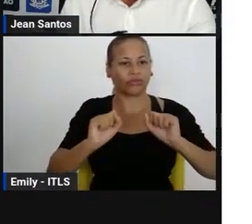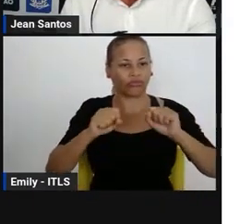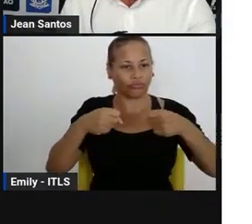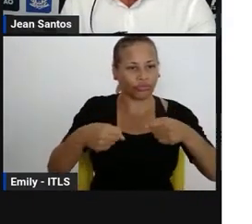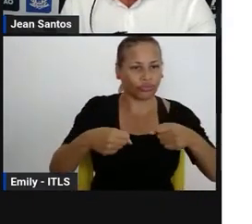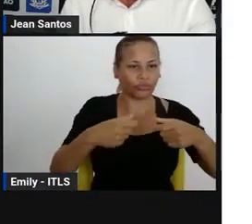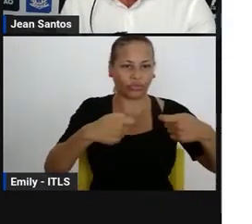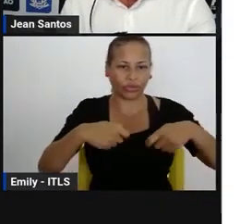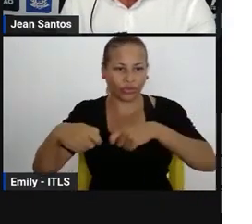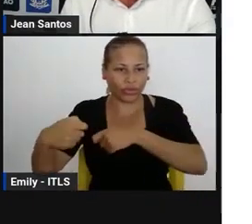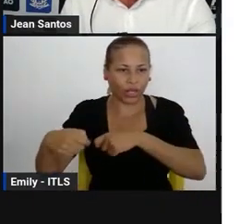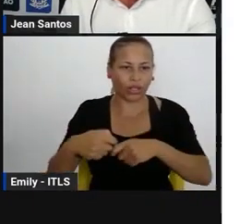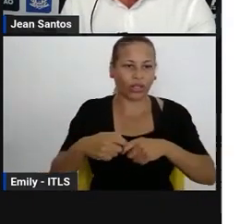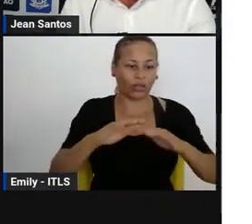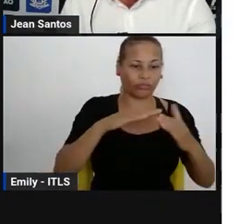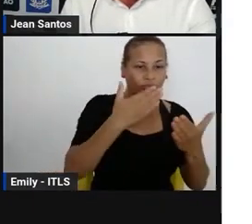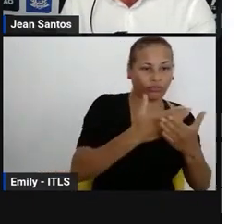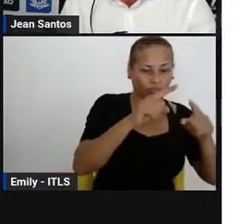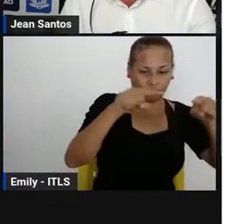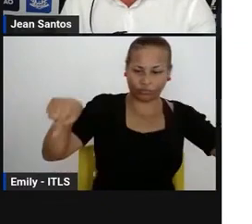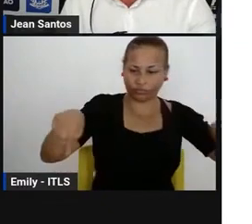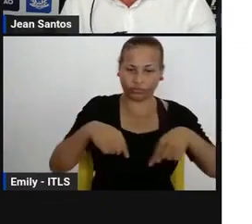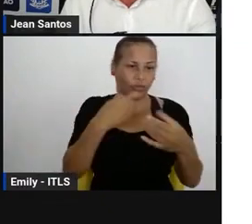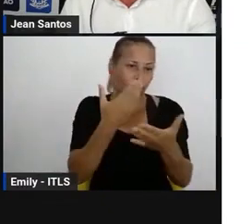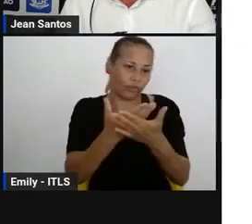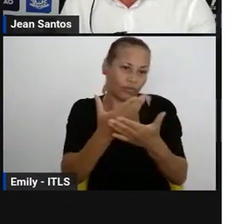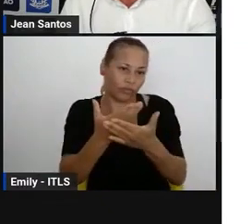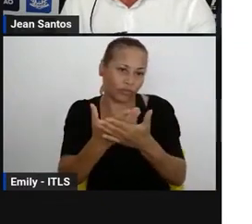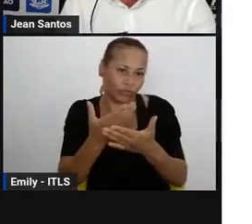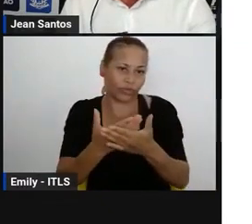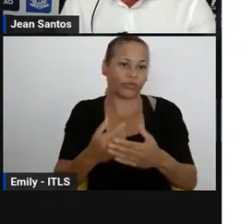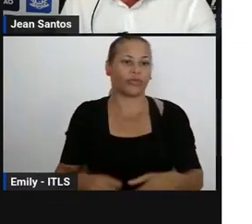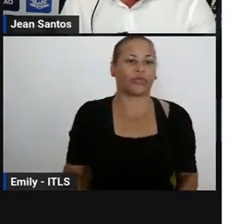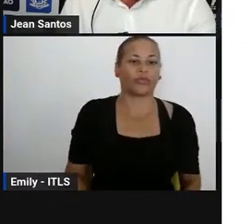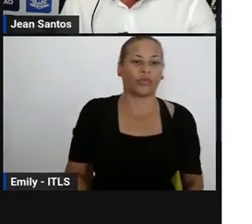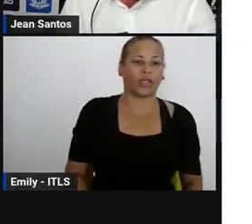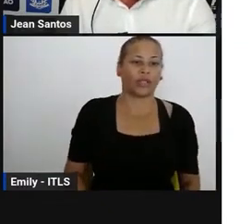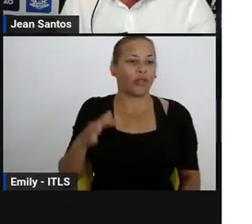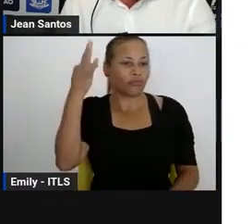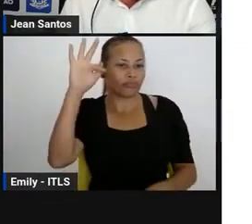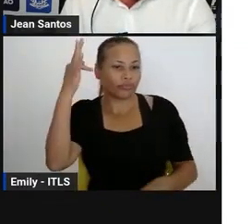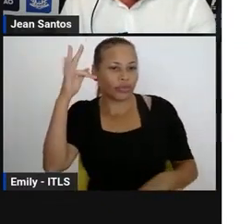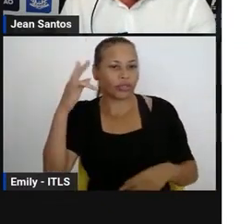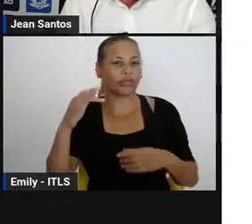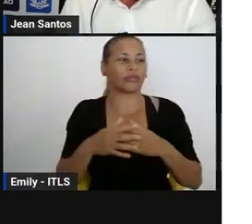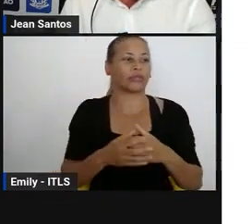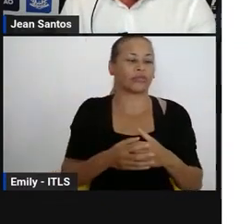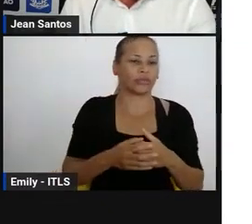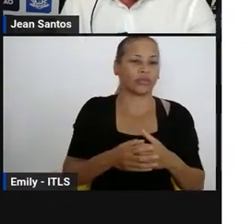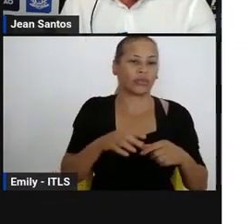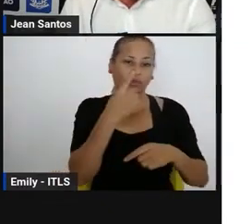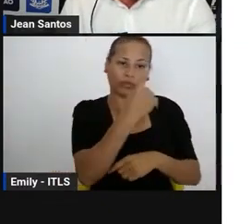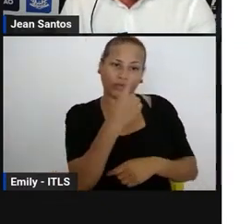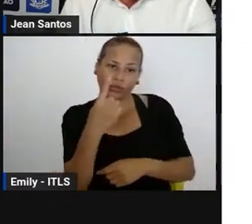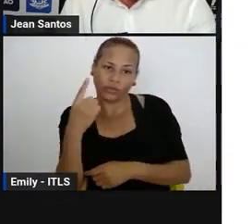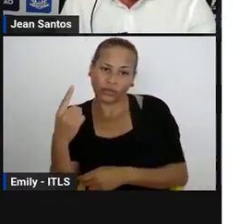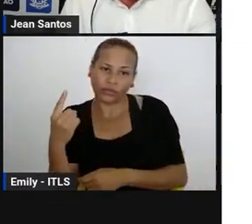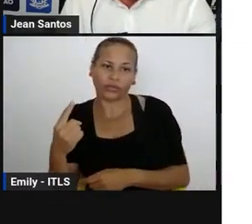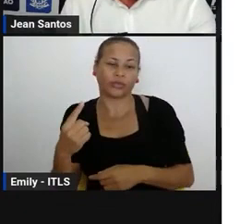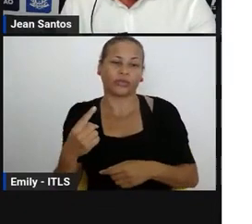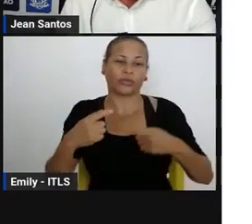na sala de aula. Sobre filosofia, nós vamos ter a origem do sentido da